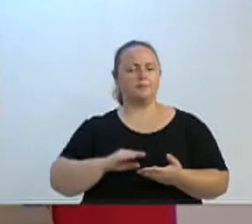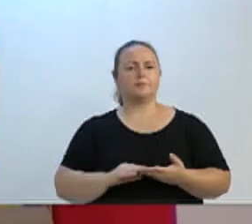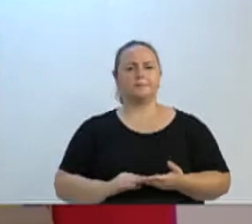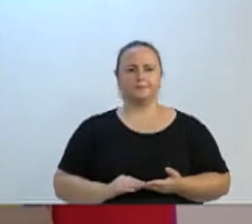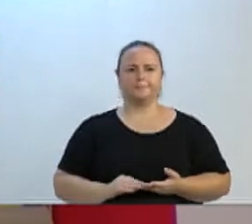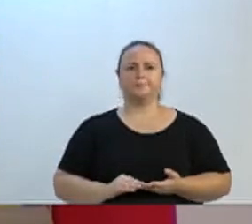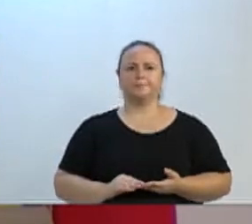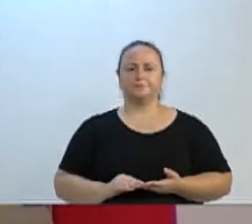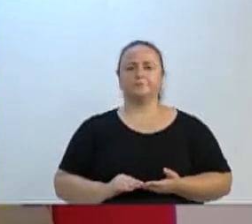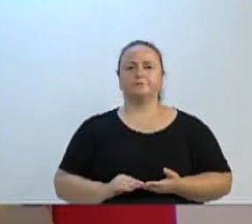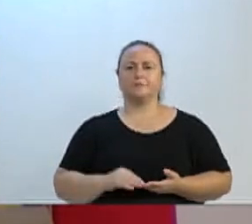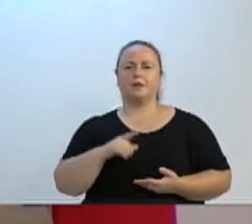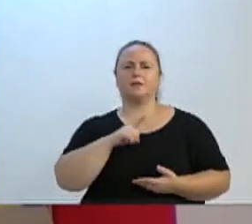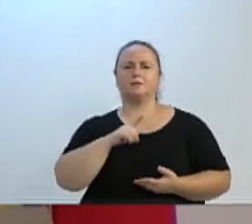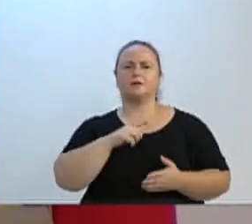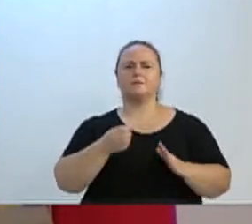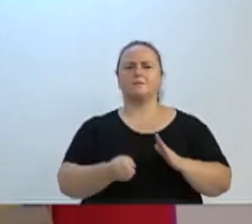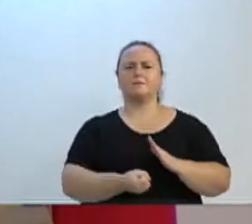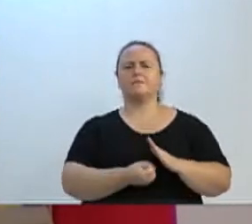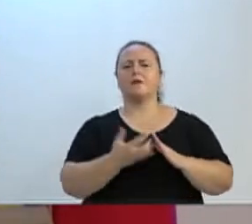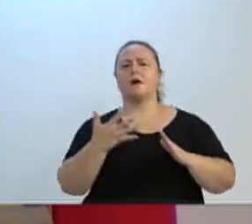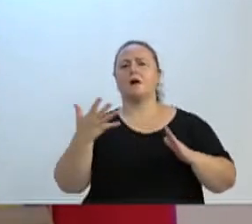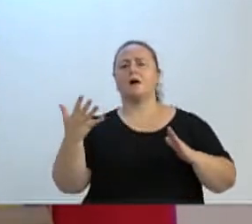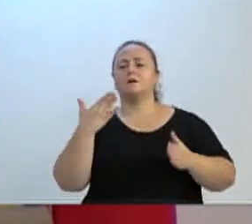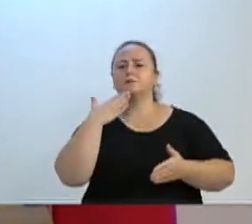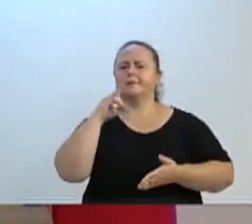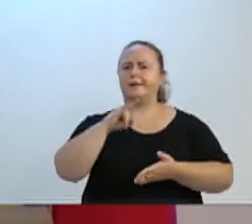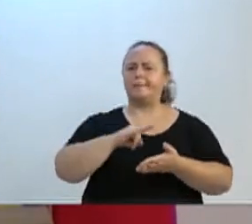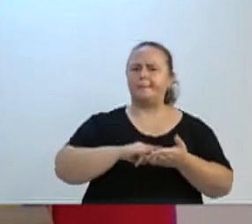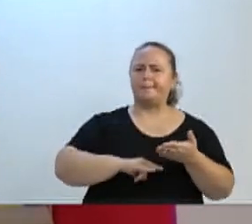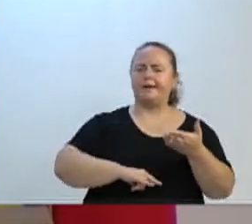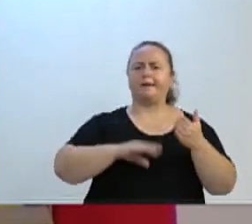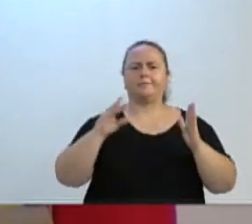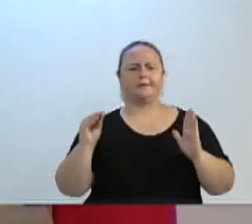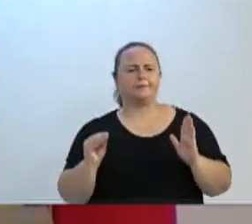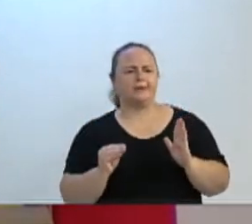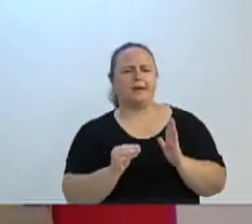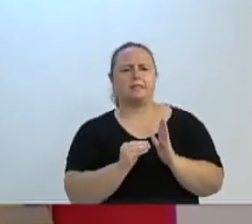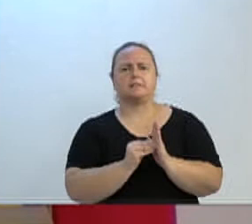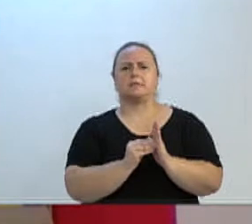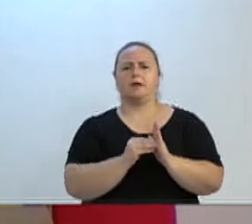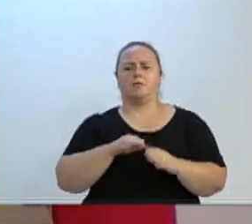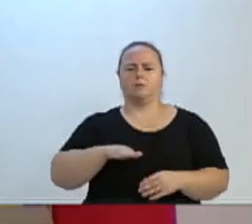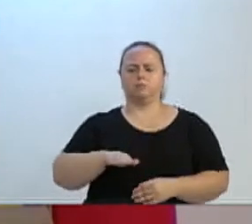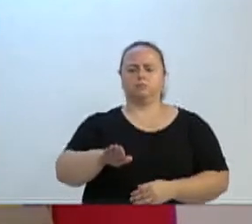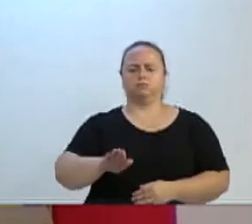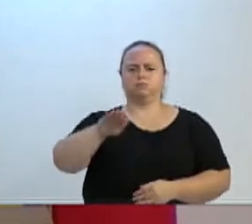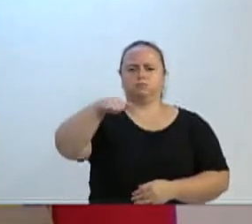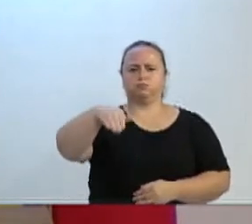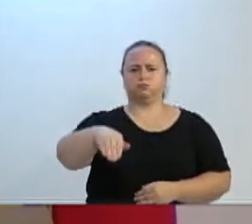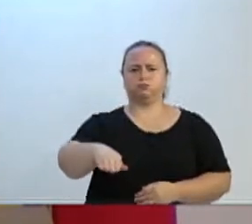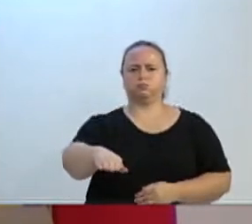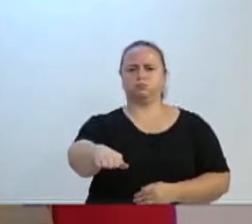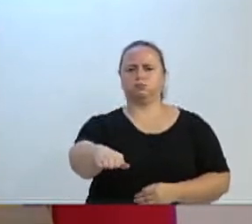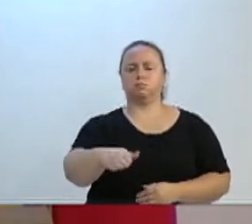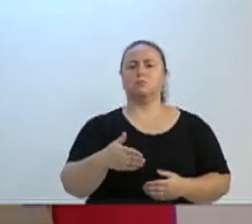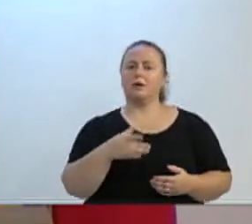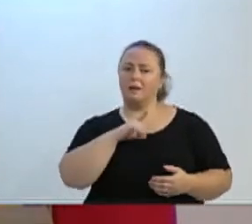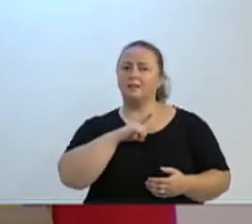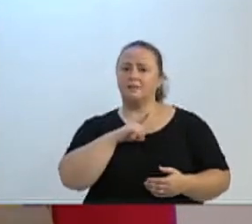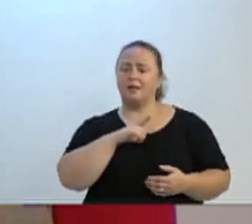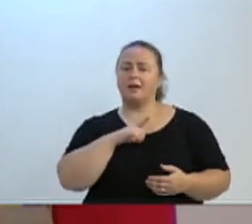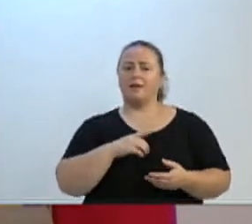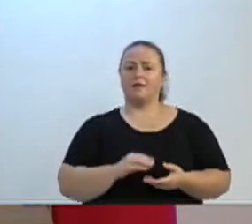requerimentos, indicações de faixas elevadas, redutores de velocidade, em